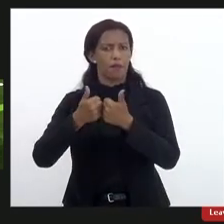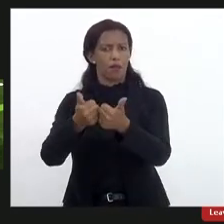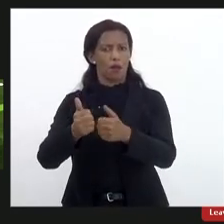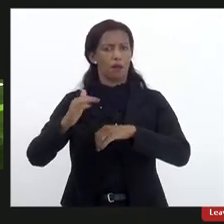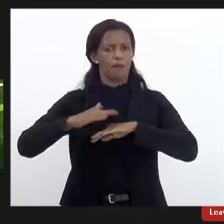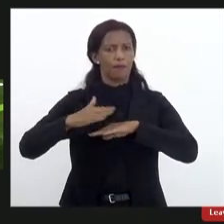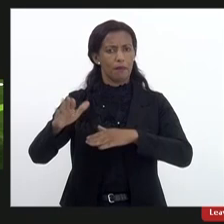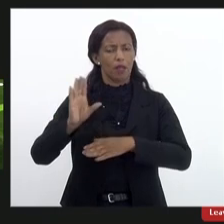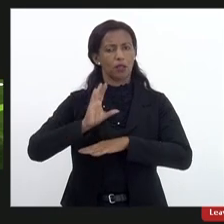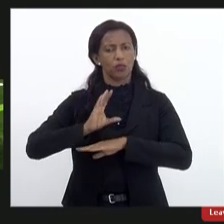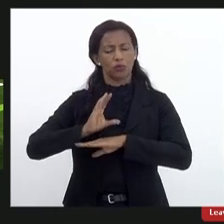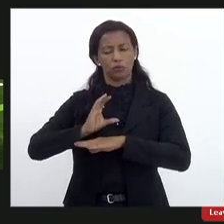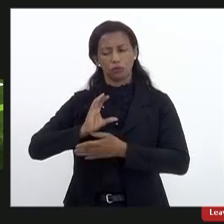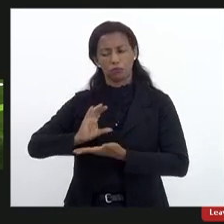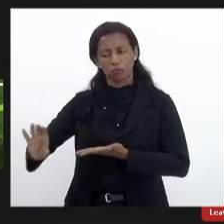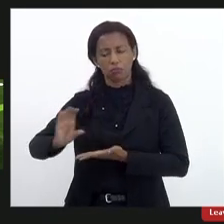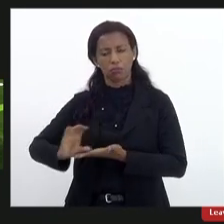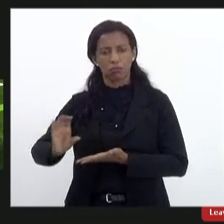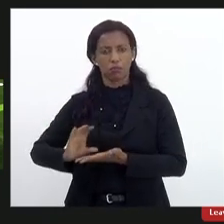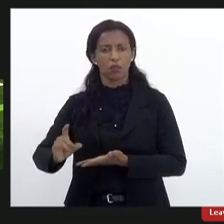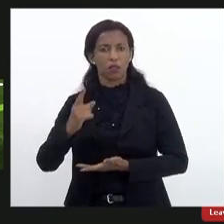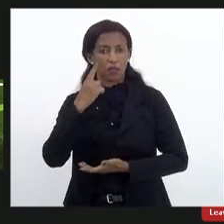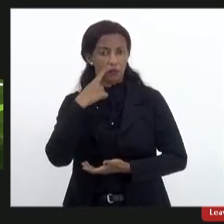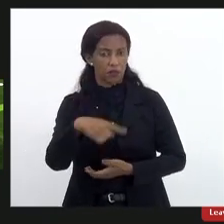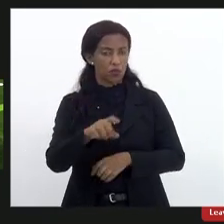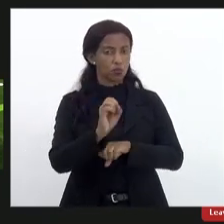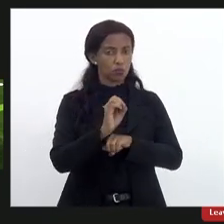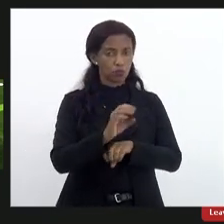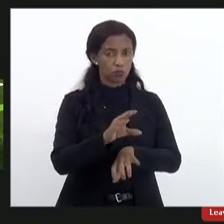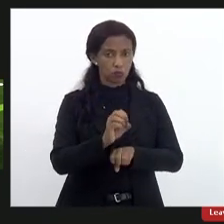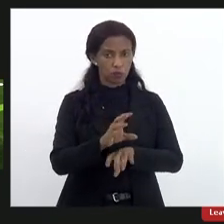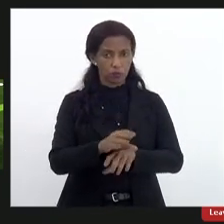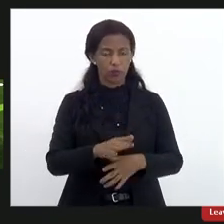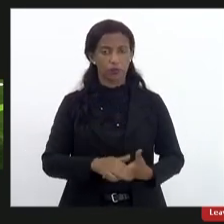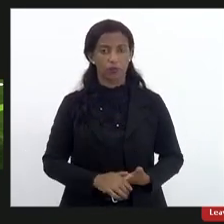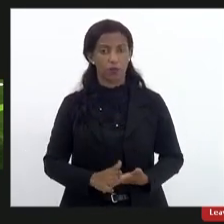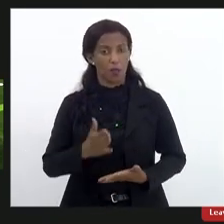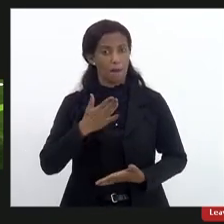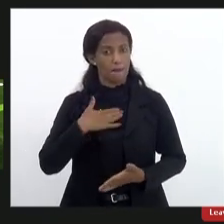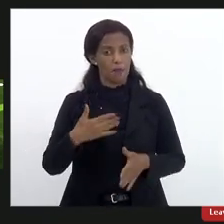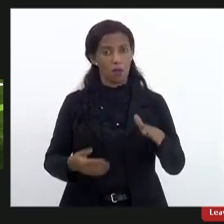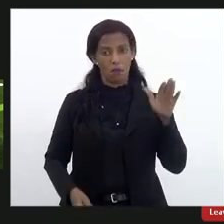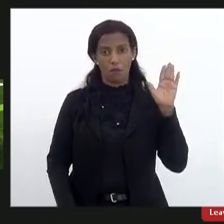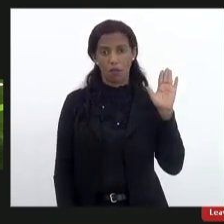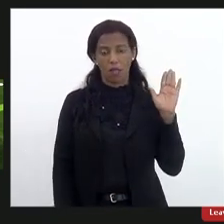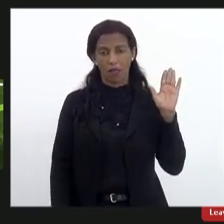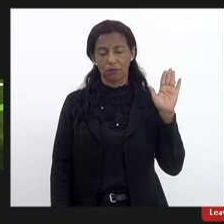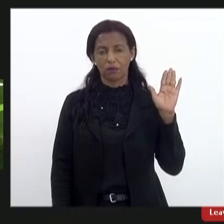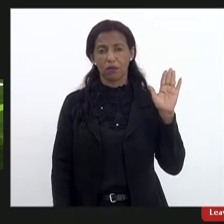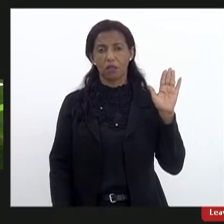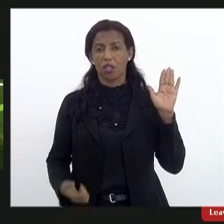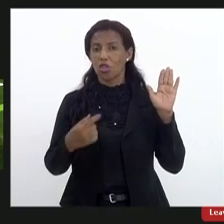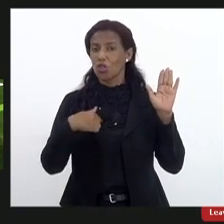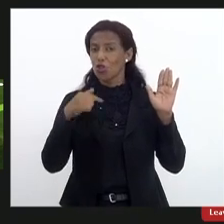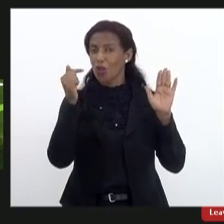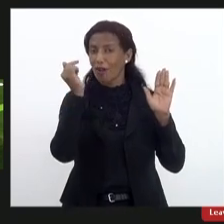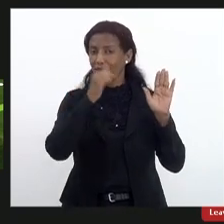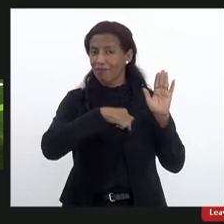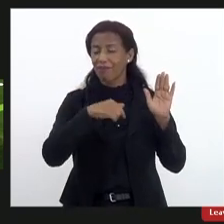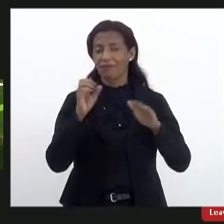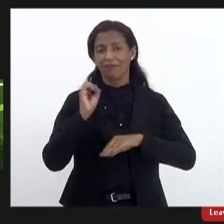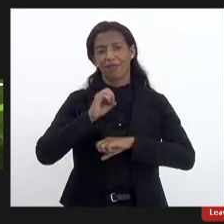e vejo que a educação é no meu mandato, é a bandeira, porque é só através da educação